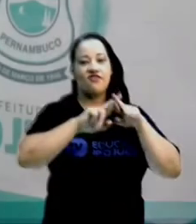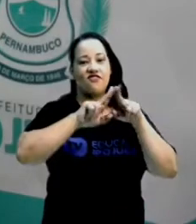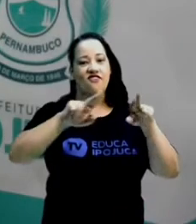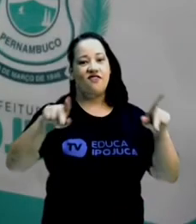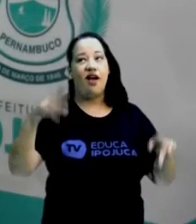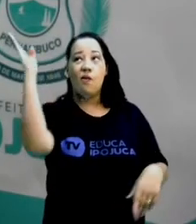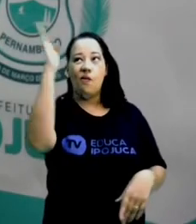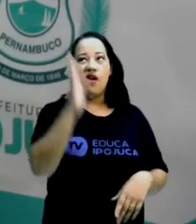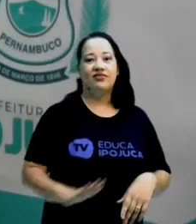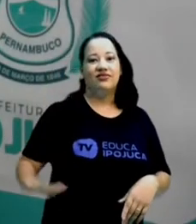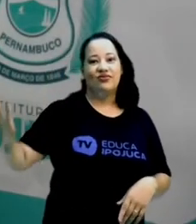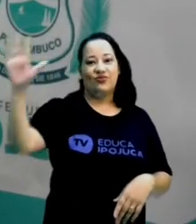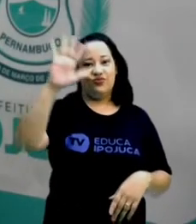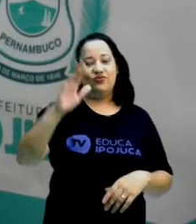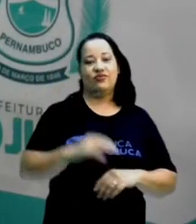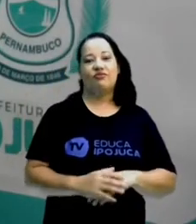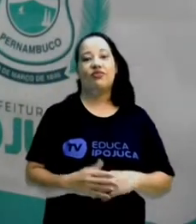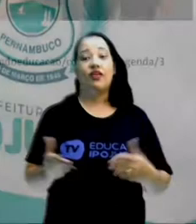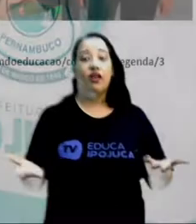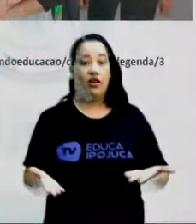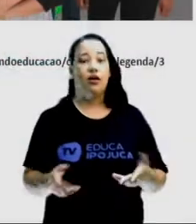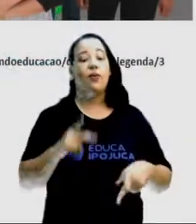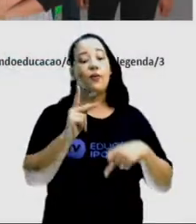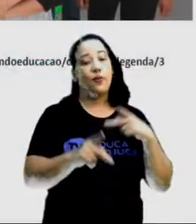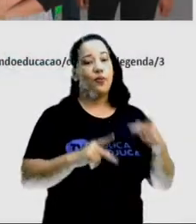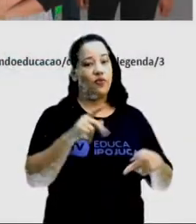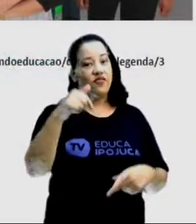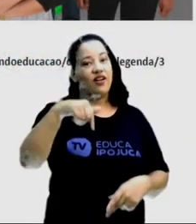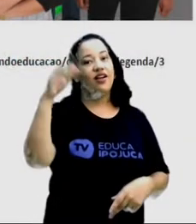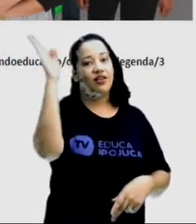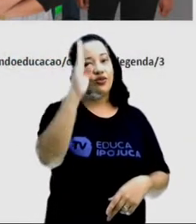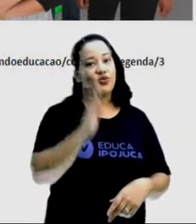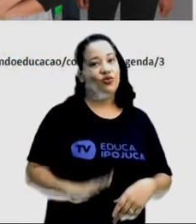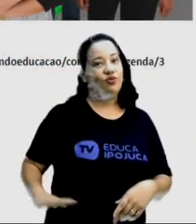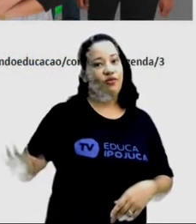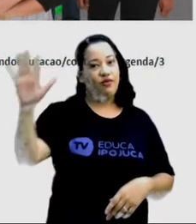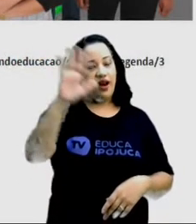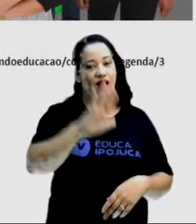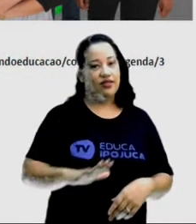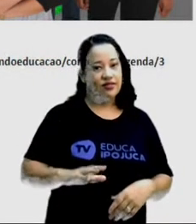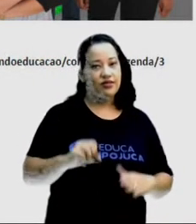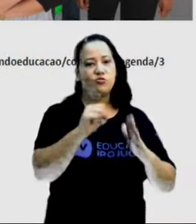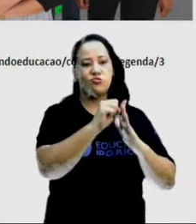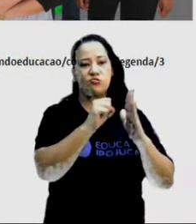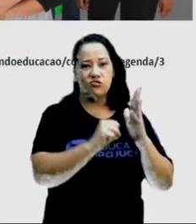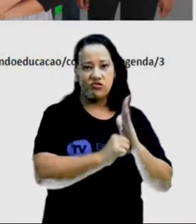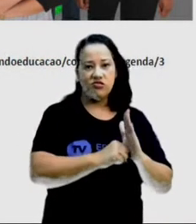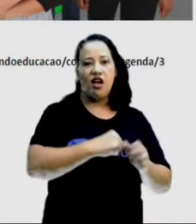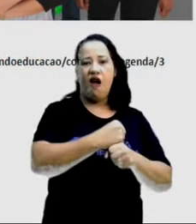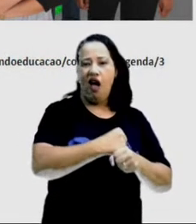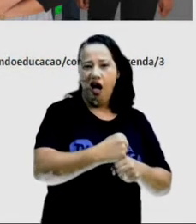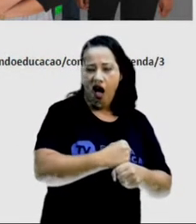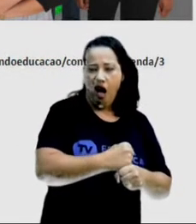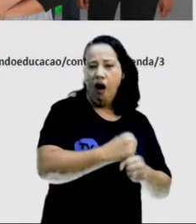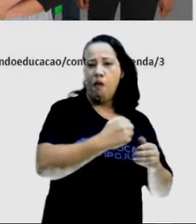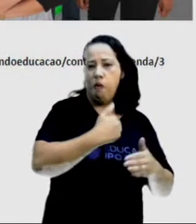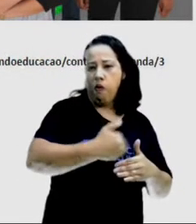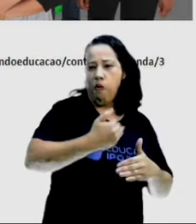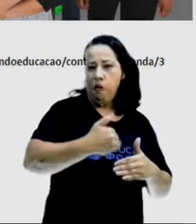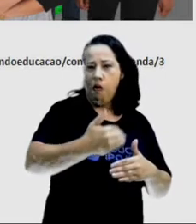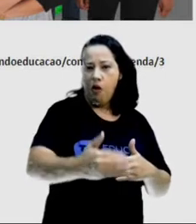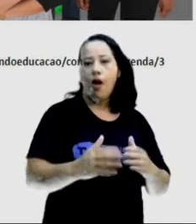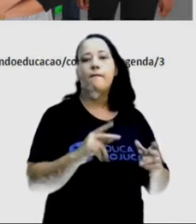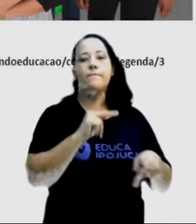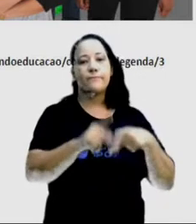Brasil. O povo brasileiro é o resultado de séculos de miscigenação entre diversos